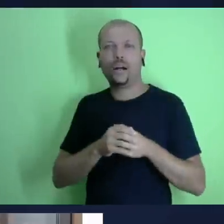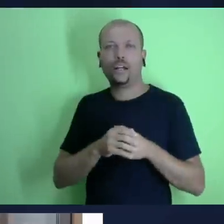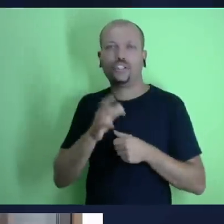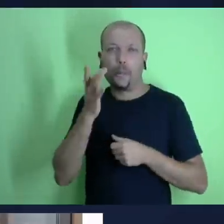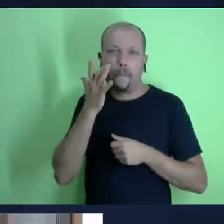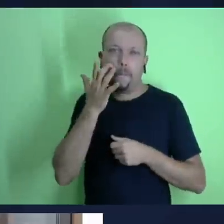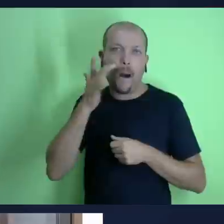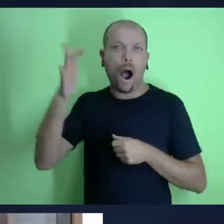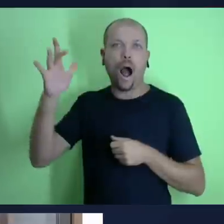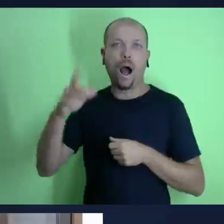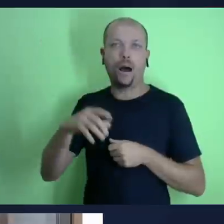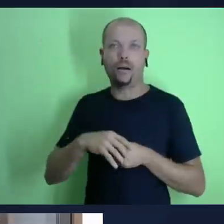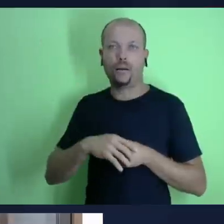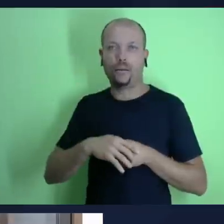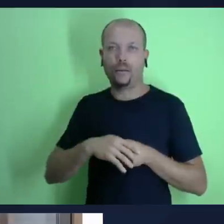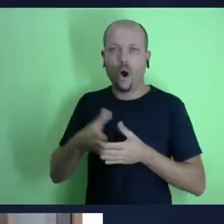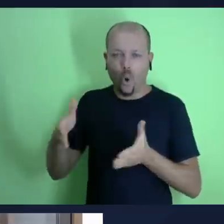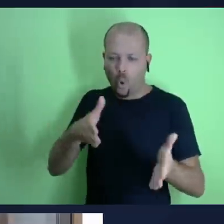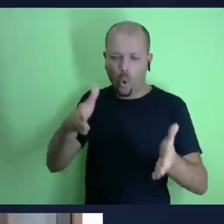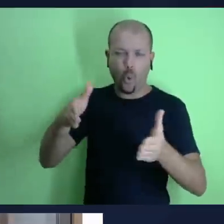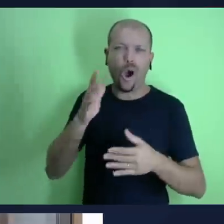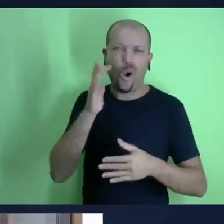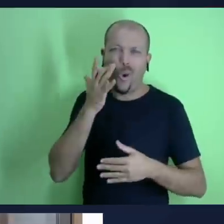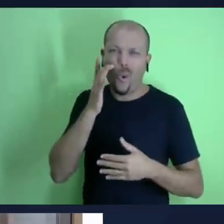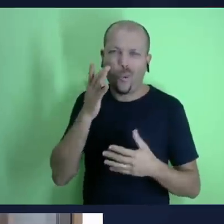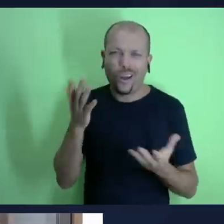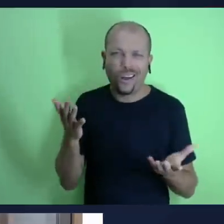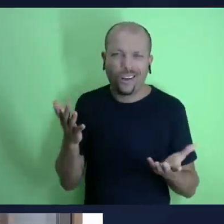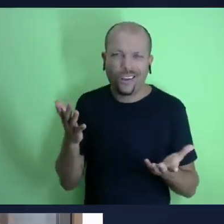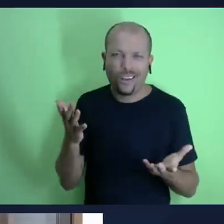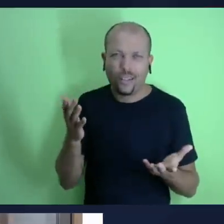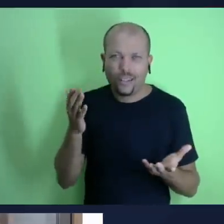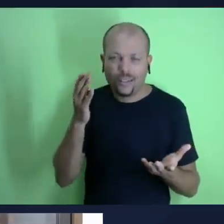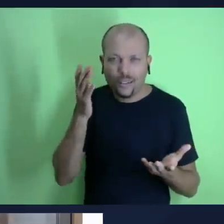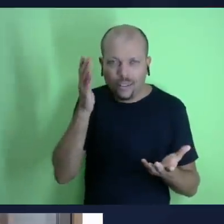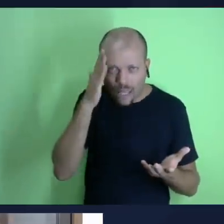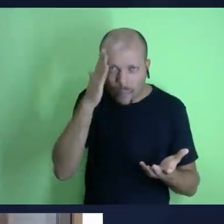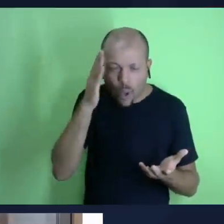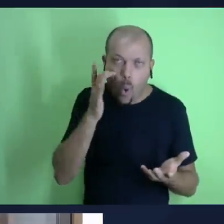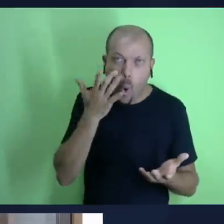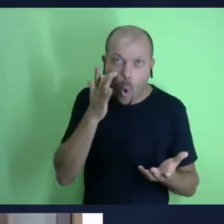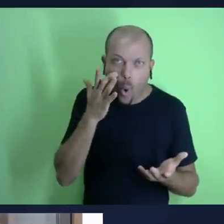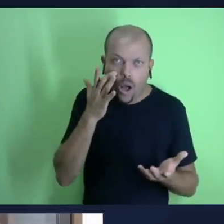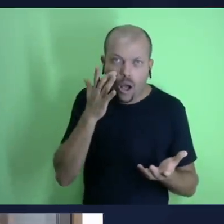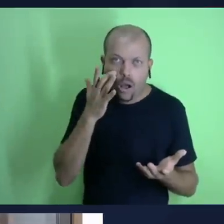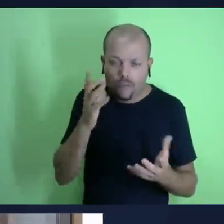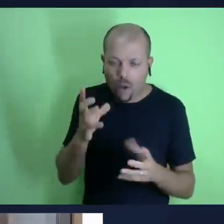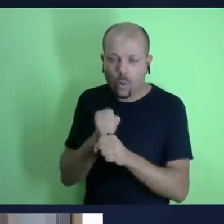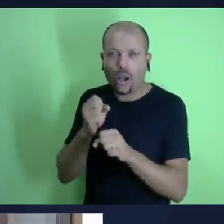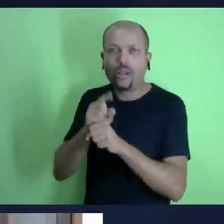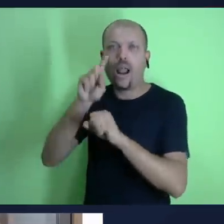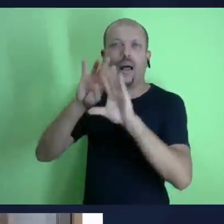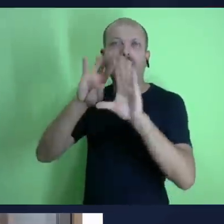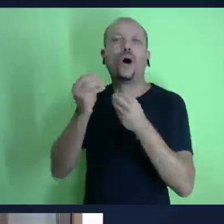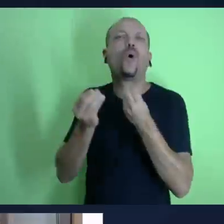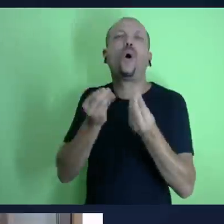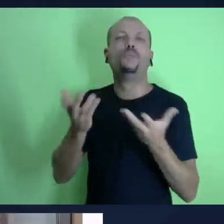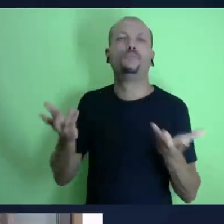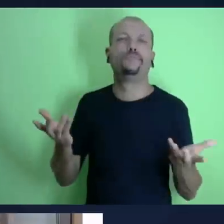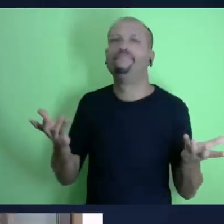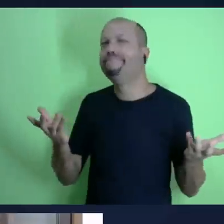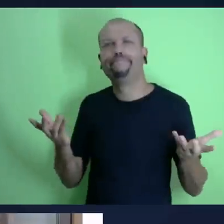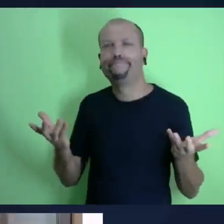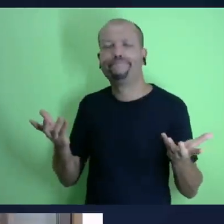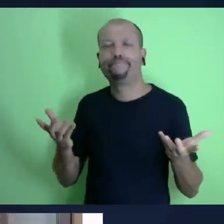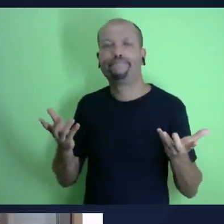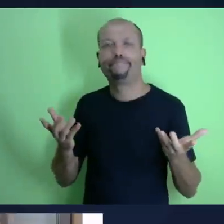tesouro que Deus tem nessa terra são seres humanos são as pessoas então a ideia de a gente acumular tesouro no céu tem